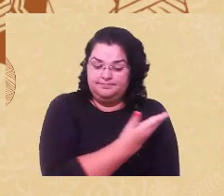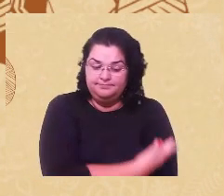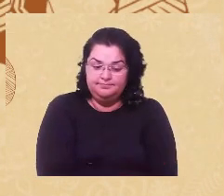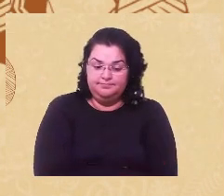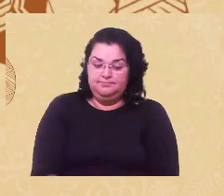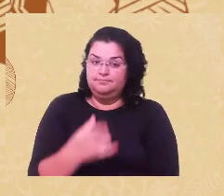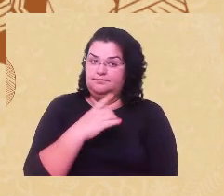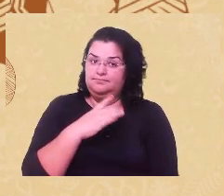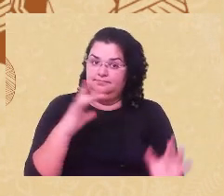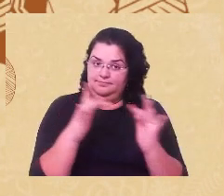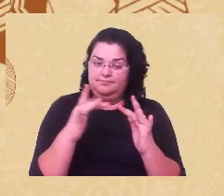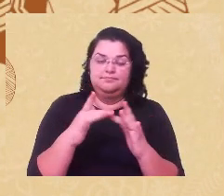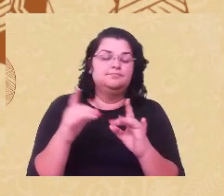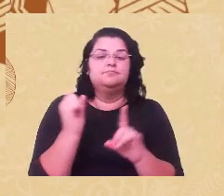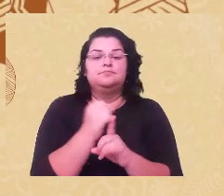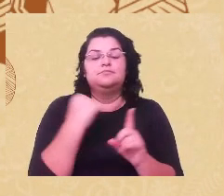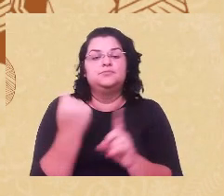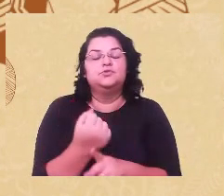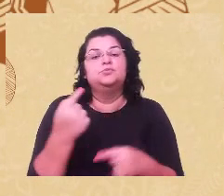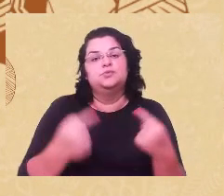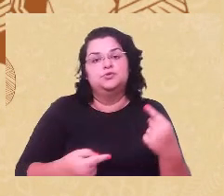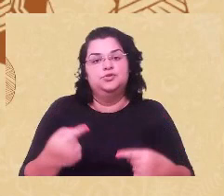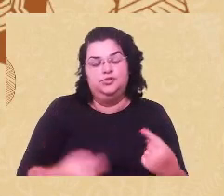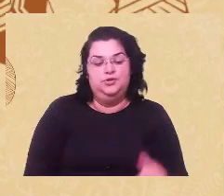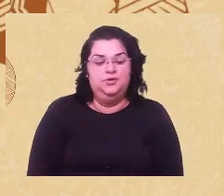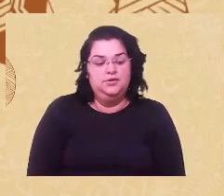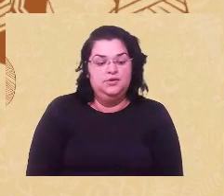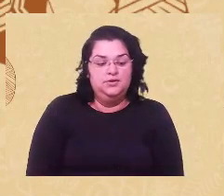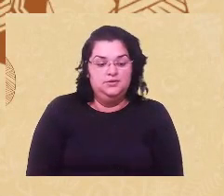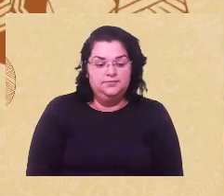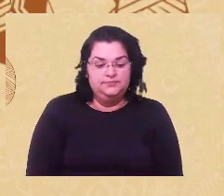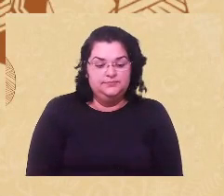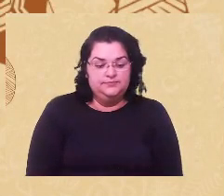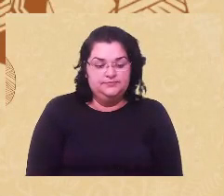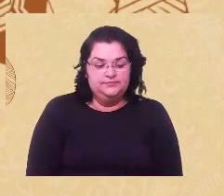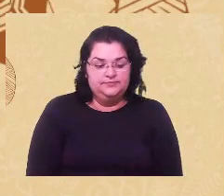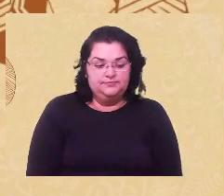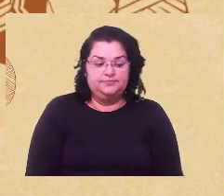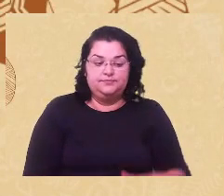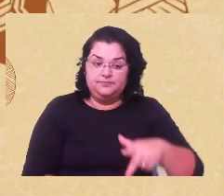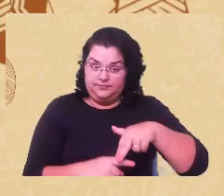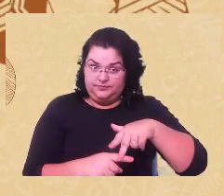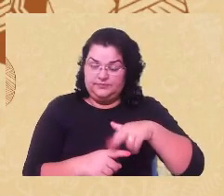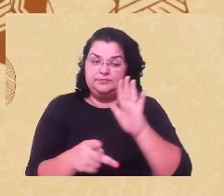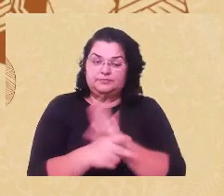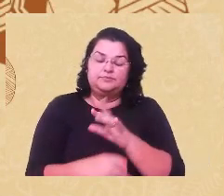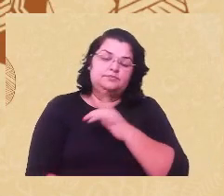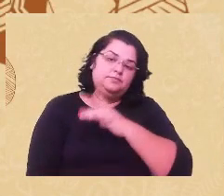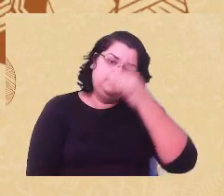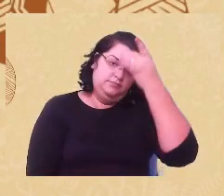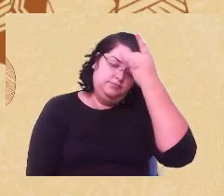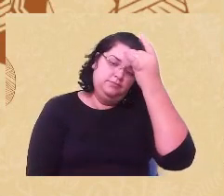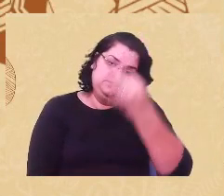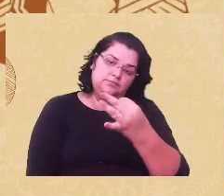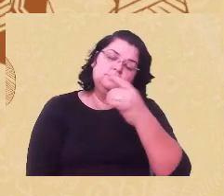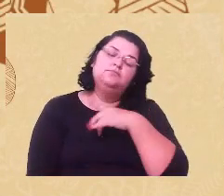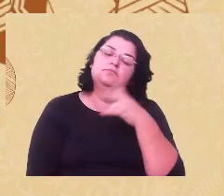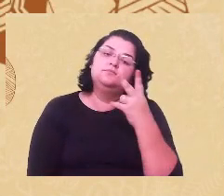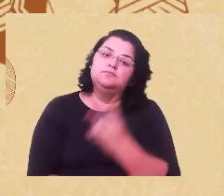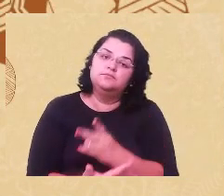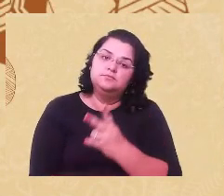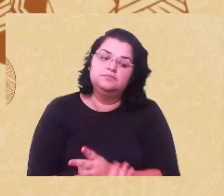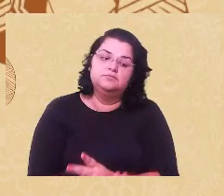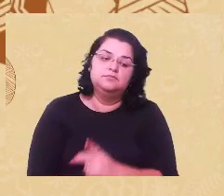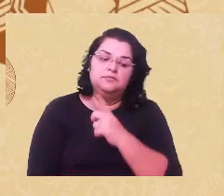cumpre uma função sociopolítica, e quando a gente pensa o sistema de gênero moderno colonial, esse conceito proposto pela Maria Lugones, ela vai